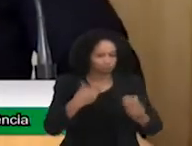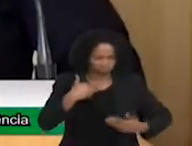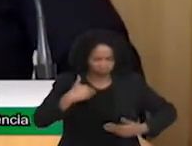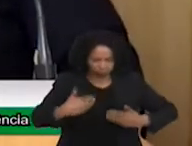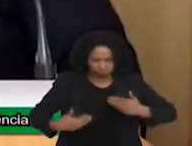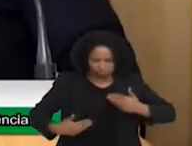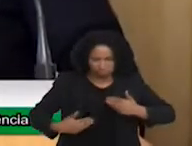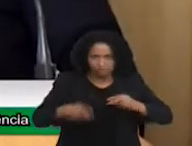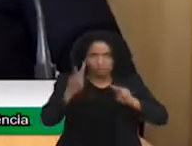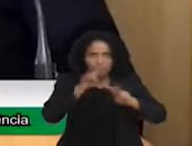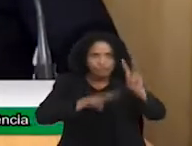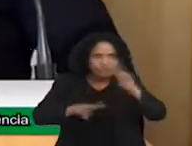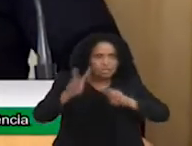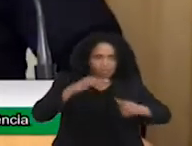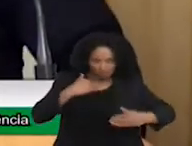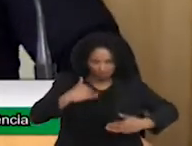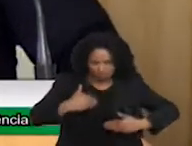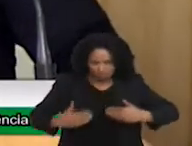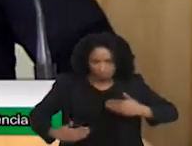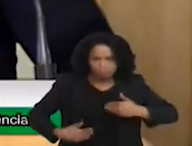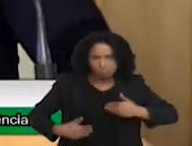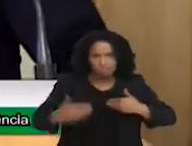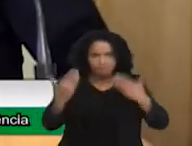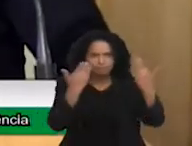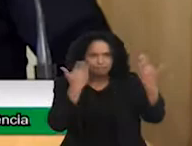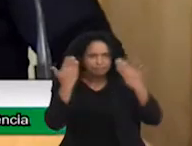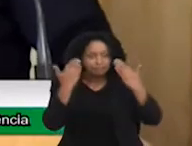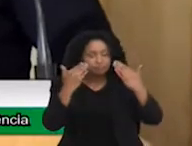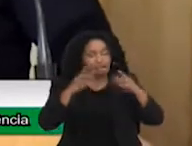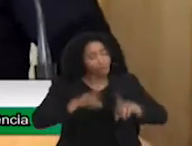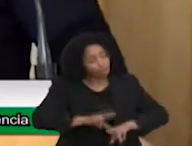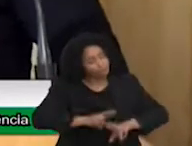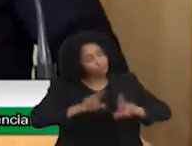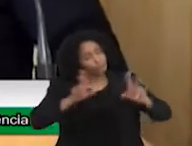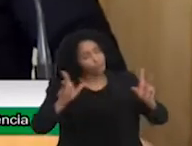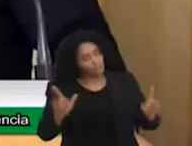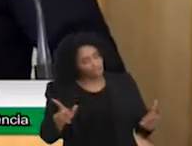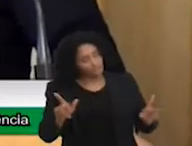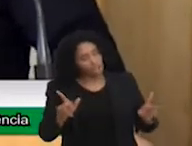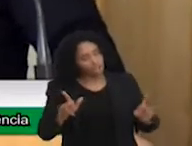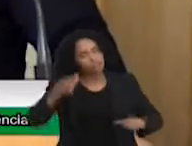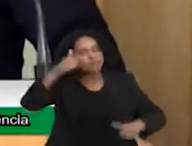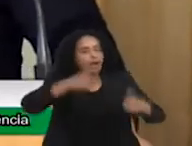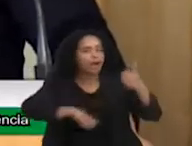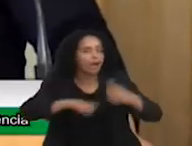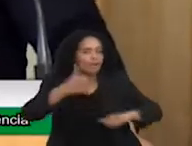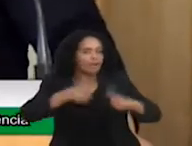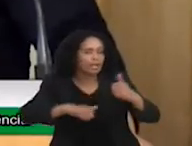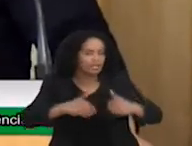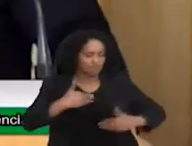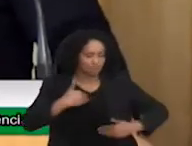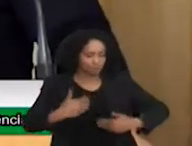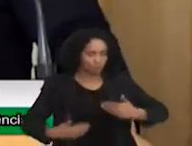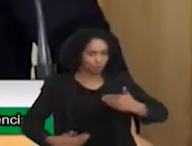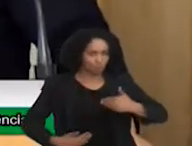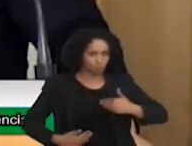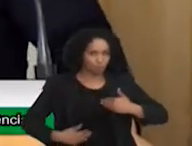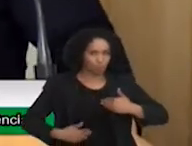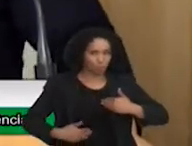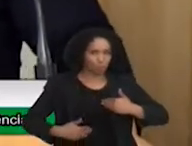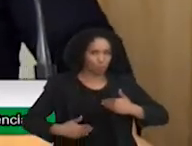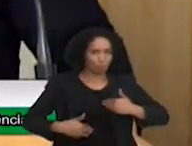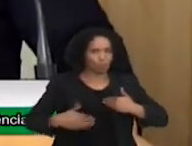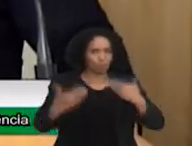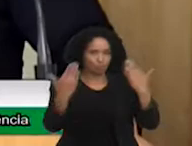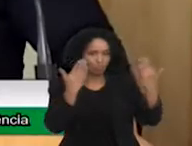Visão biopsico-social é diferente de avaliação biopsico-social. A avaliação, ela faz parte da visão. Mas, sem